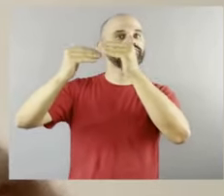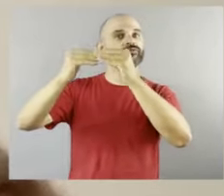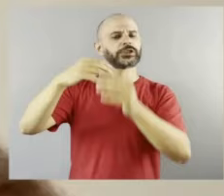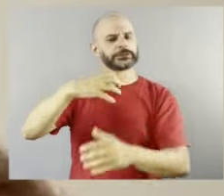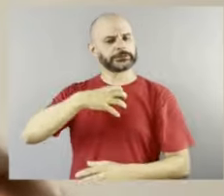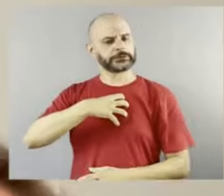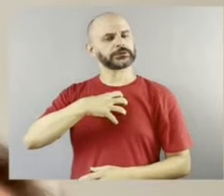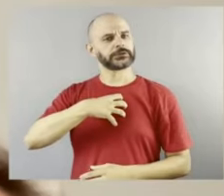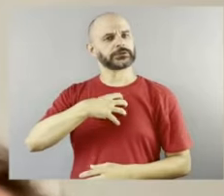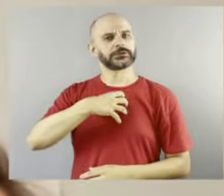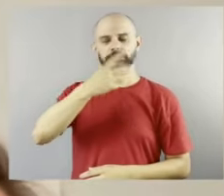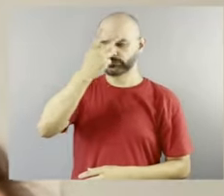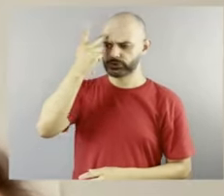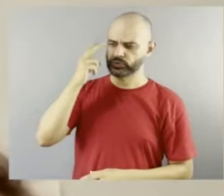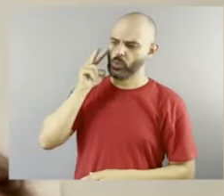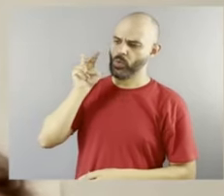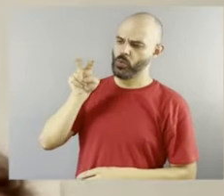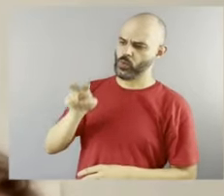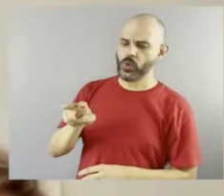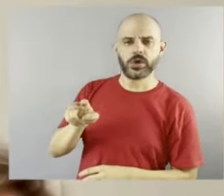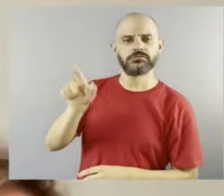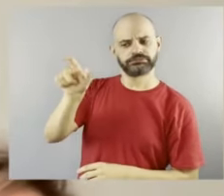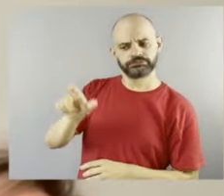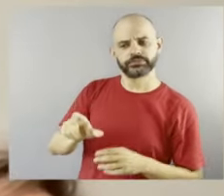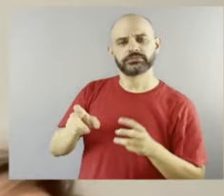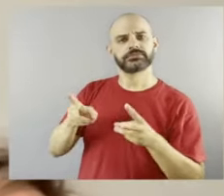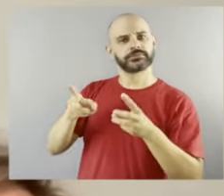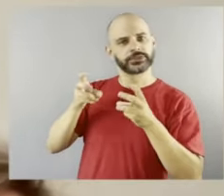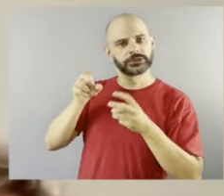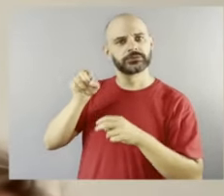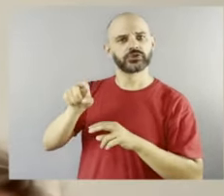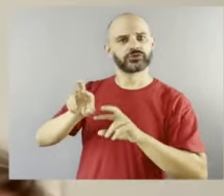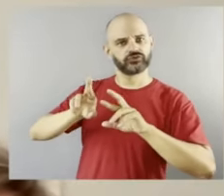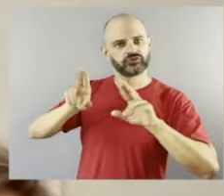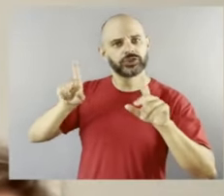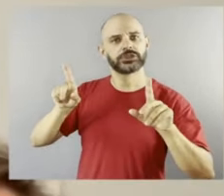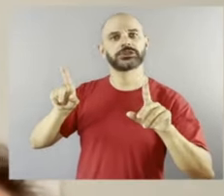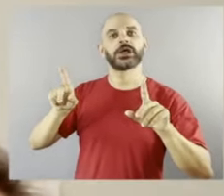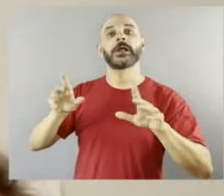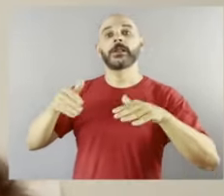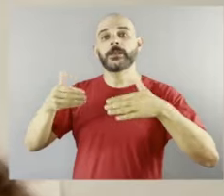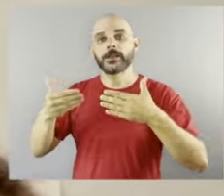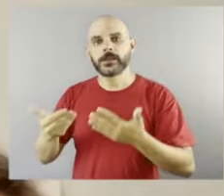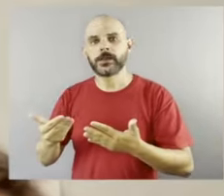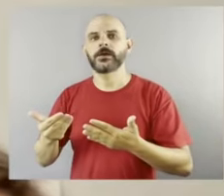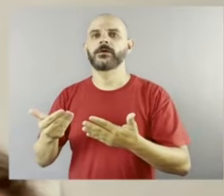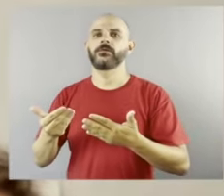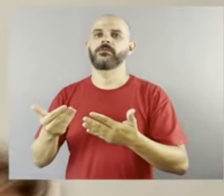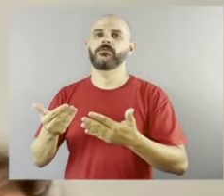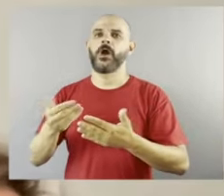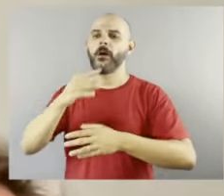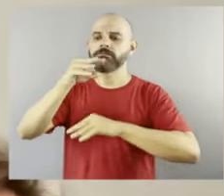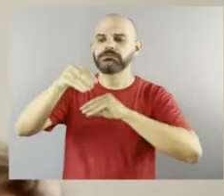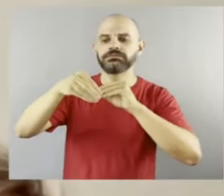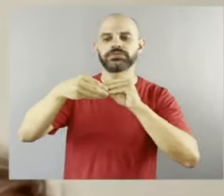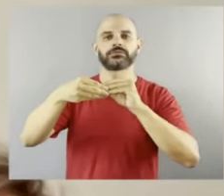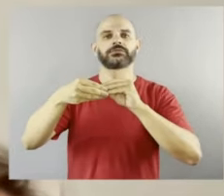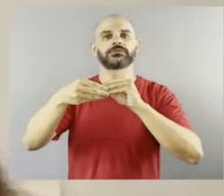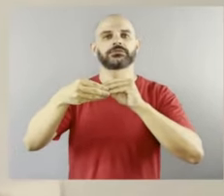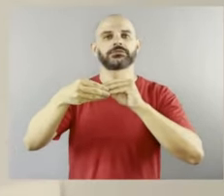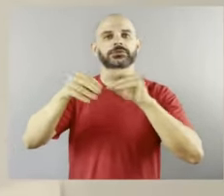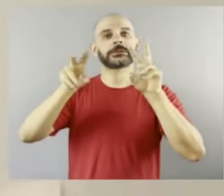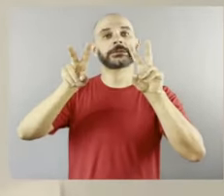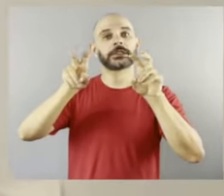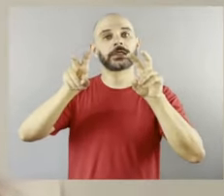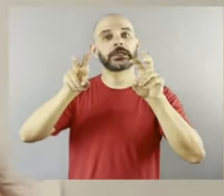que as pessoas estavam começando a olhar diferente, então, vamos entrar com questões ligadas à cultura, por exemplo,